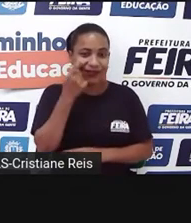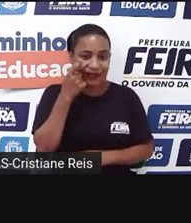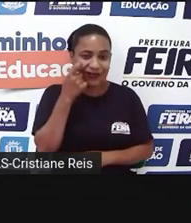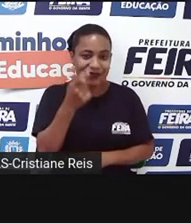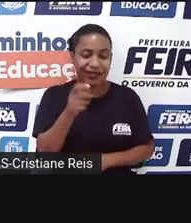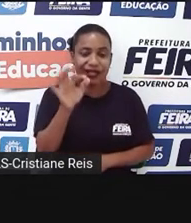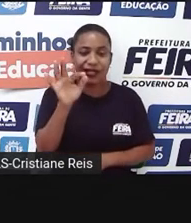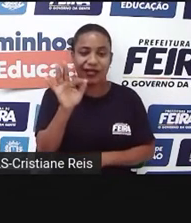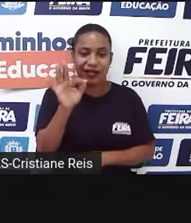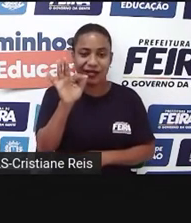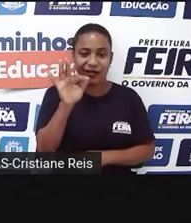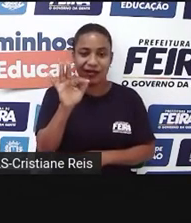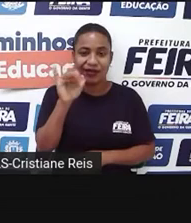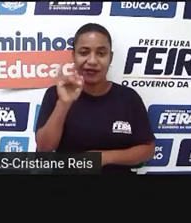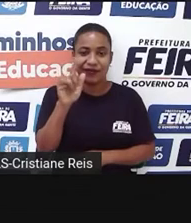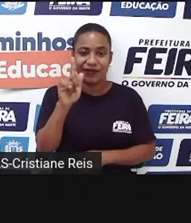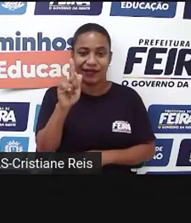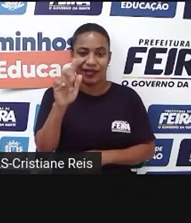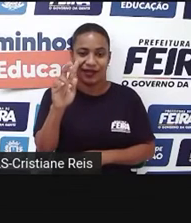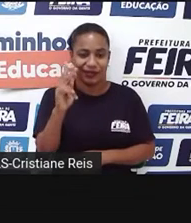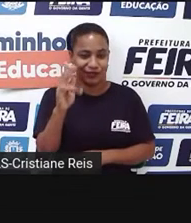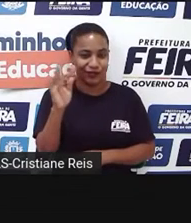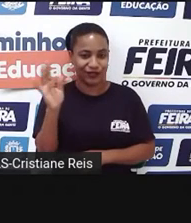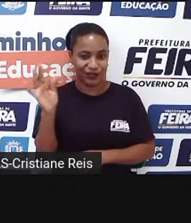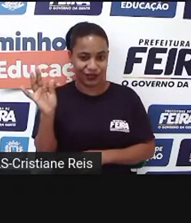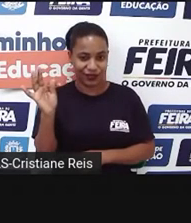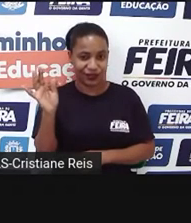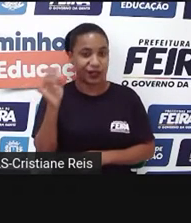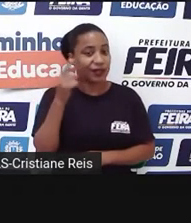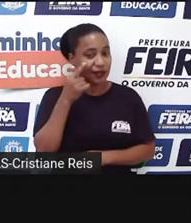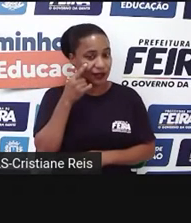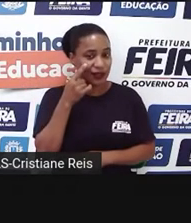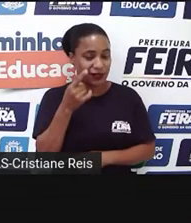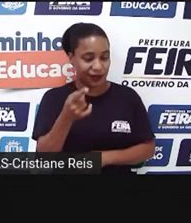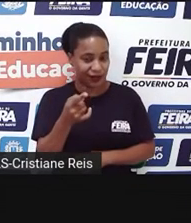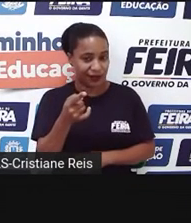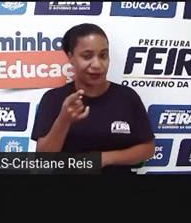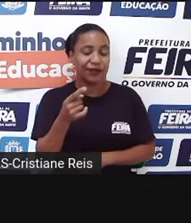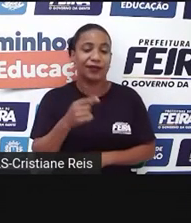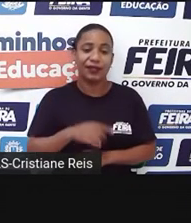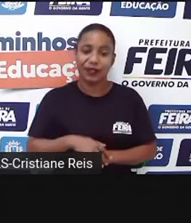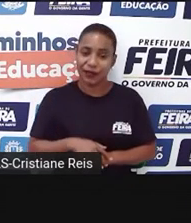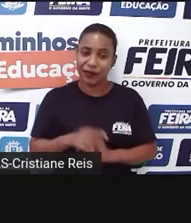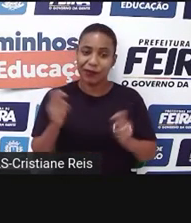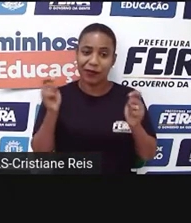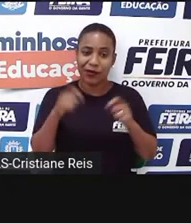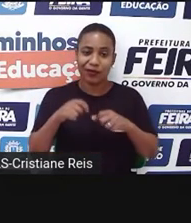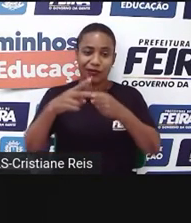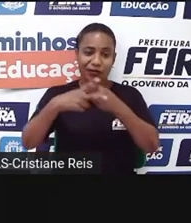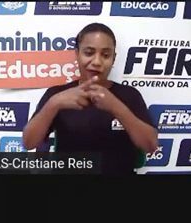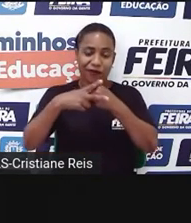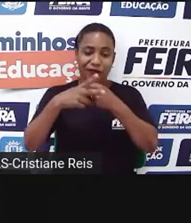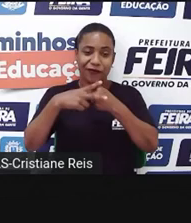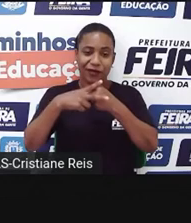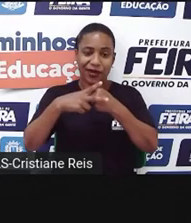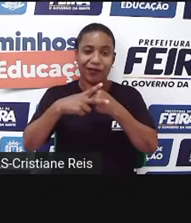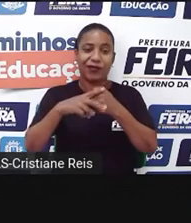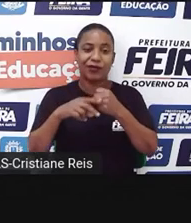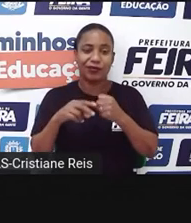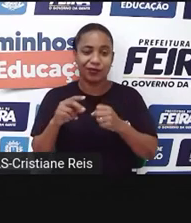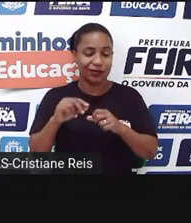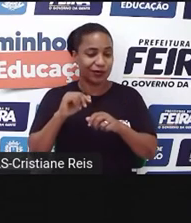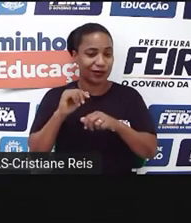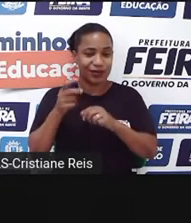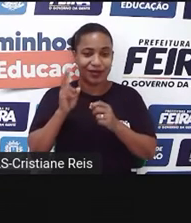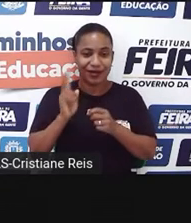passado é fought. Ok, students? Então, existem vários verbos irregulares que a gente vai aprendendo